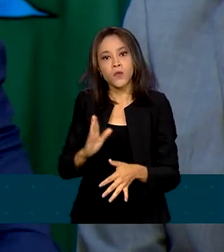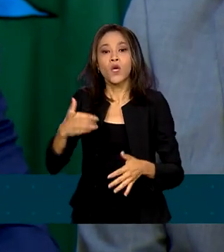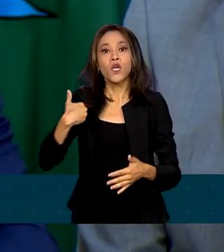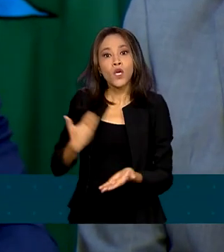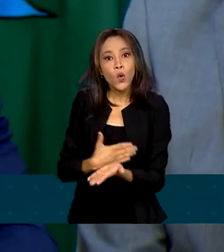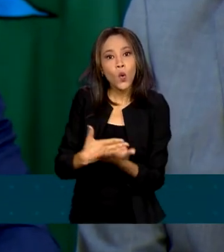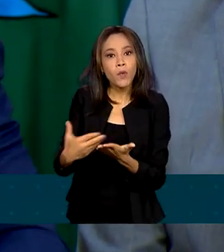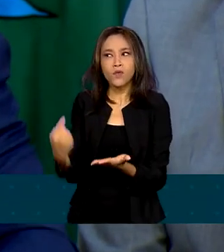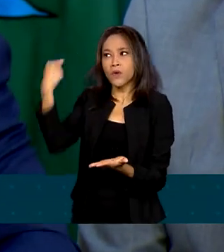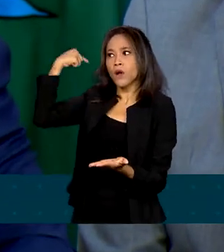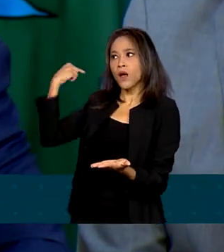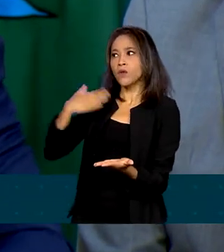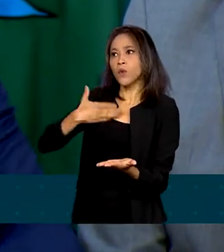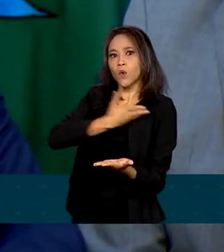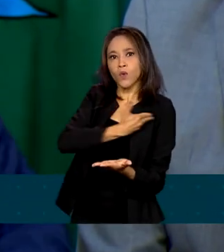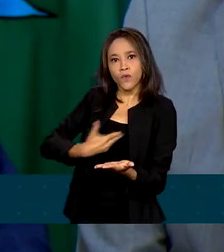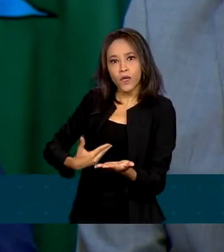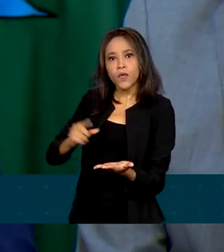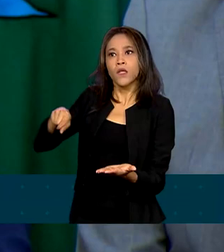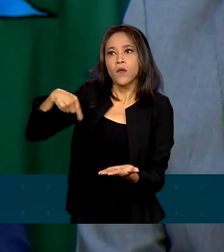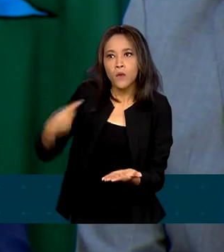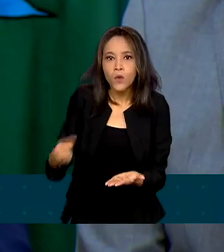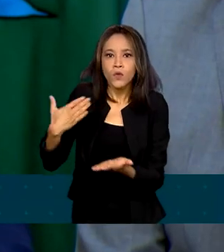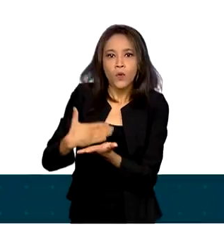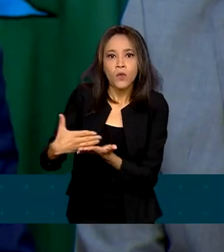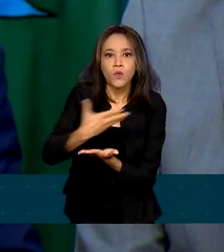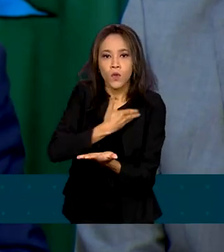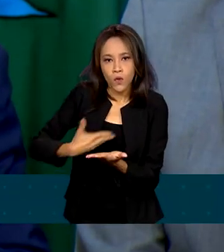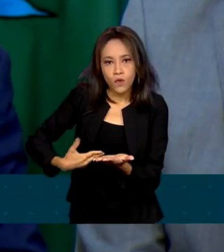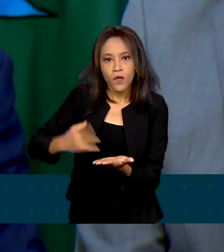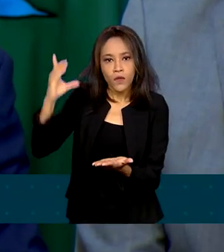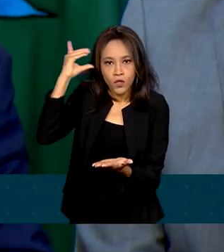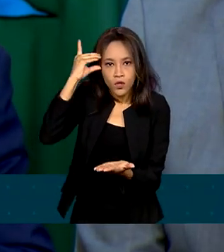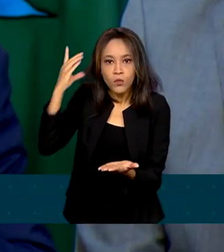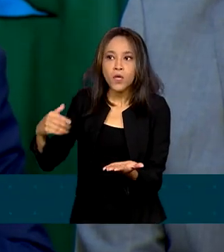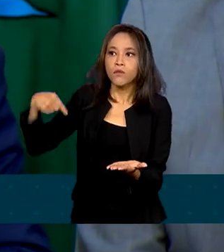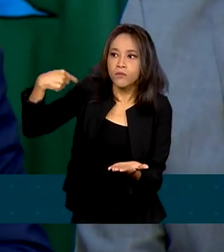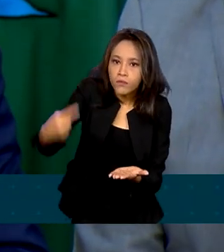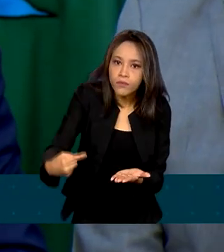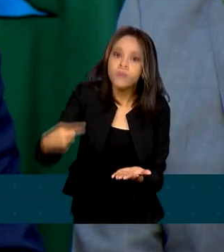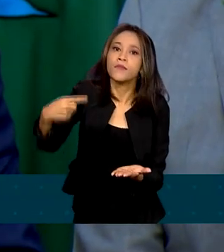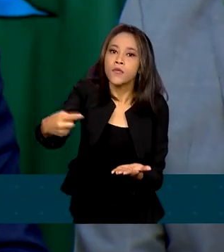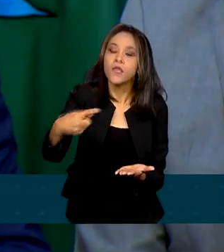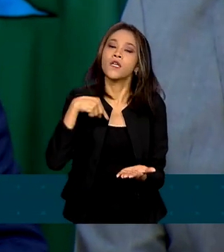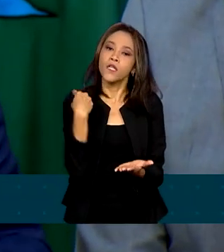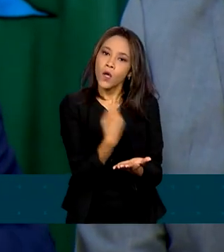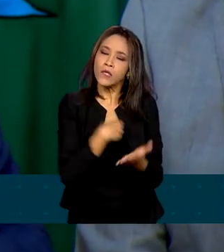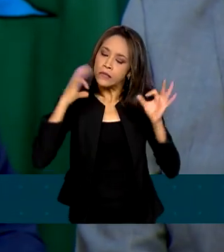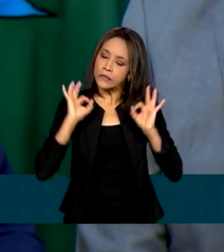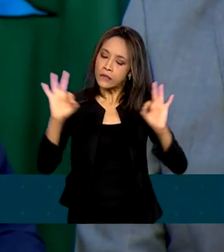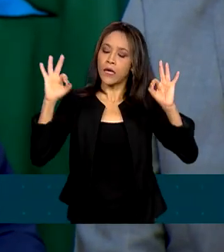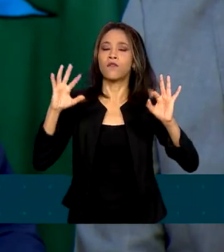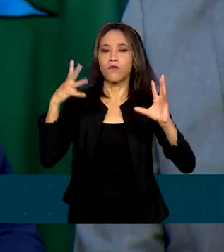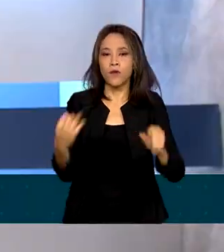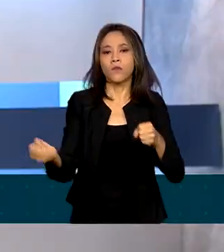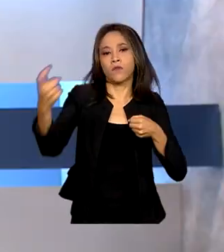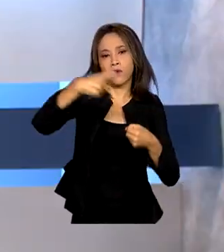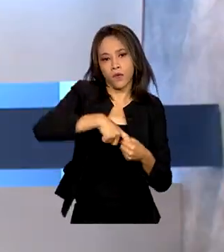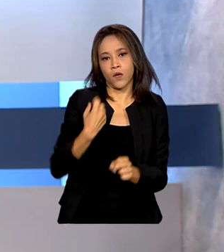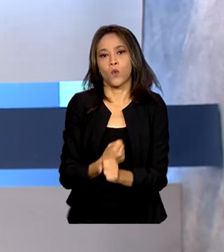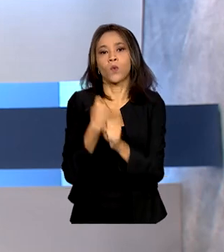meu governo, que não foi acabada, obras que começaram no governo da Dilma e nós então, pode ficar certo que nós vamos retomar.